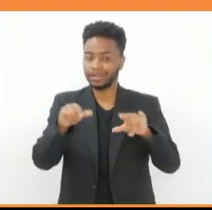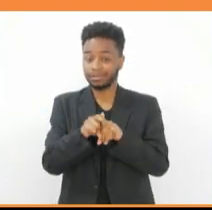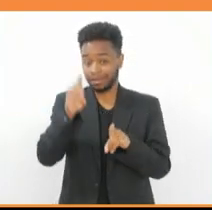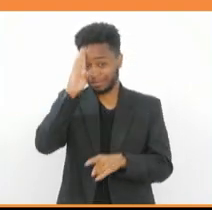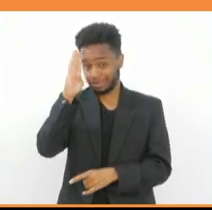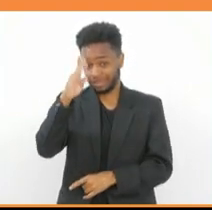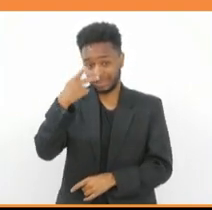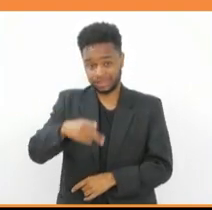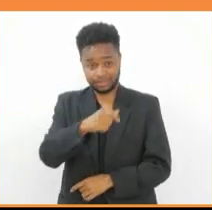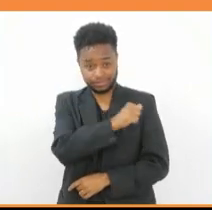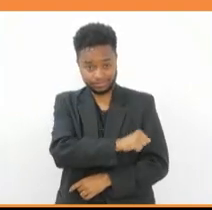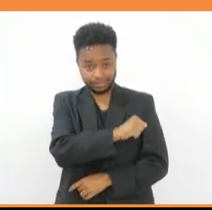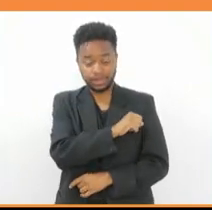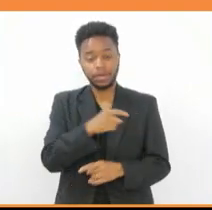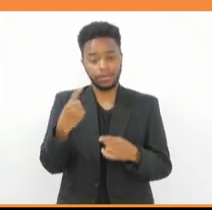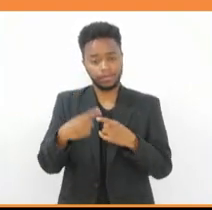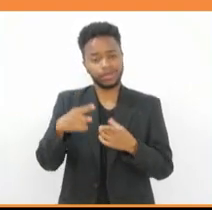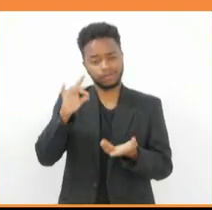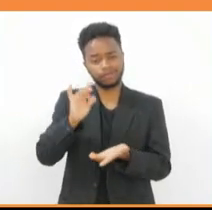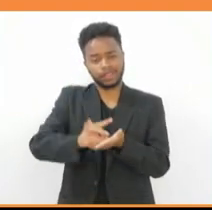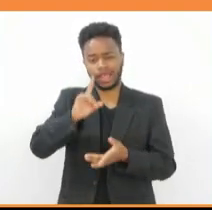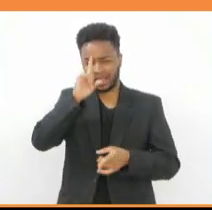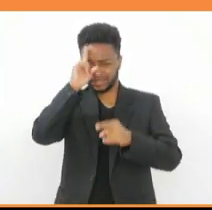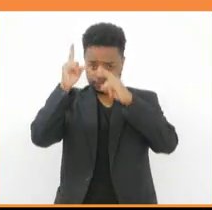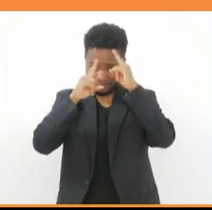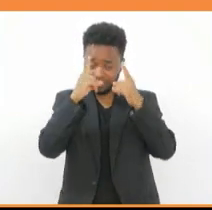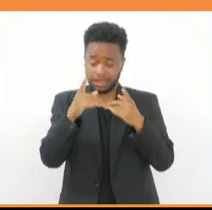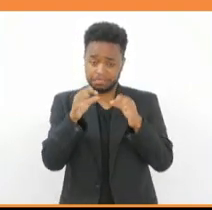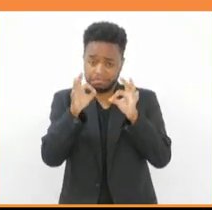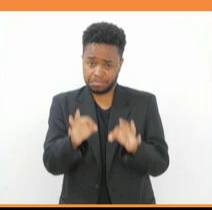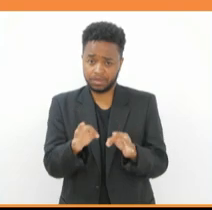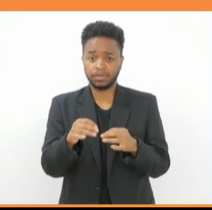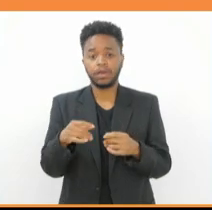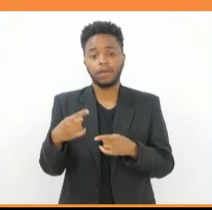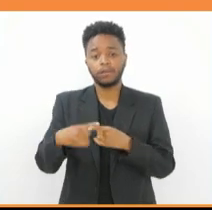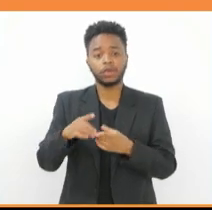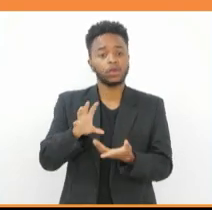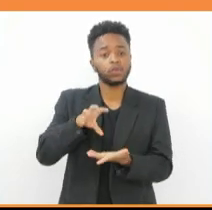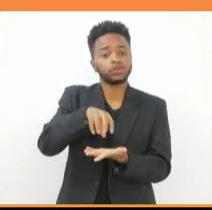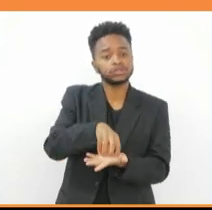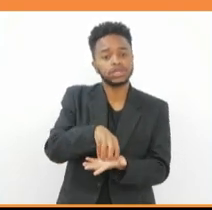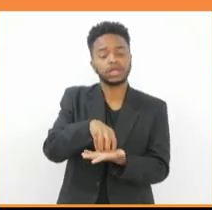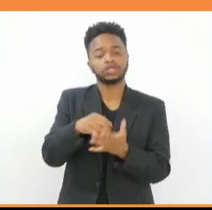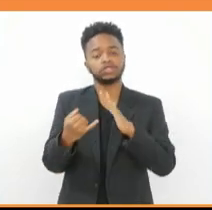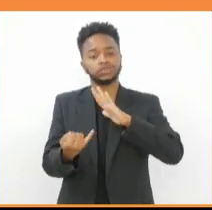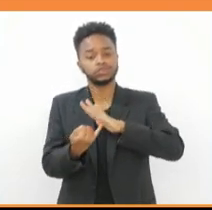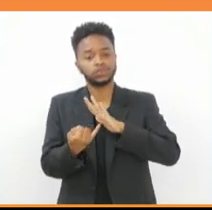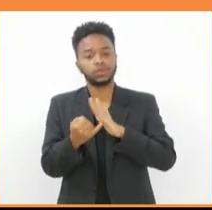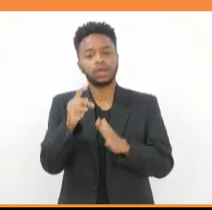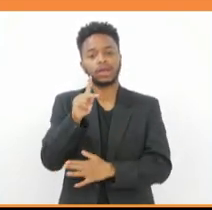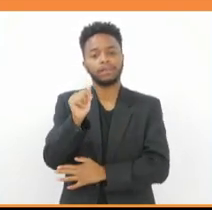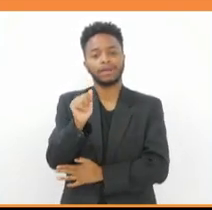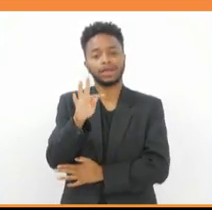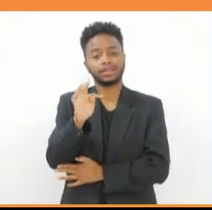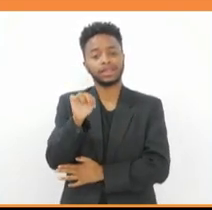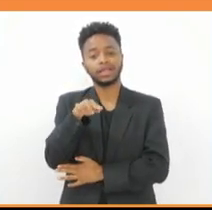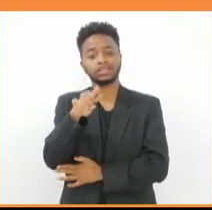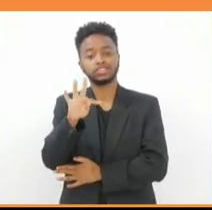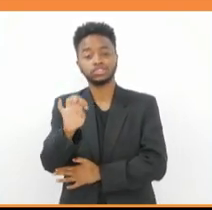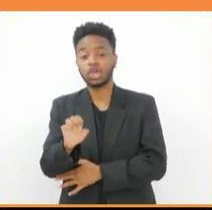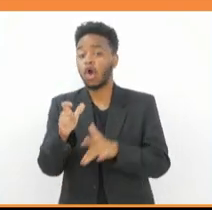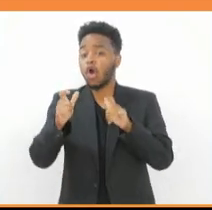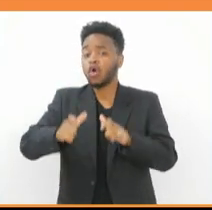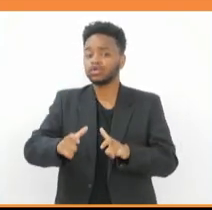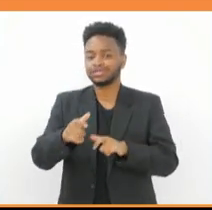cariocas aí que são extremamente criativos, né? Tanto é que a sede do Instituto de Patentes é aí no Rio de Janeiro.